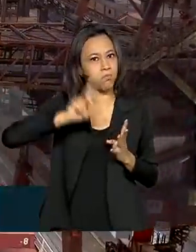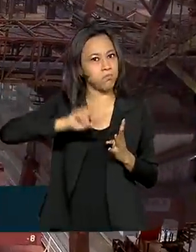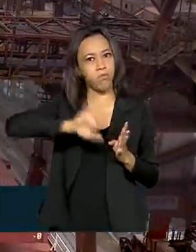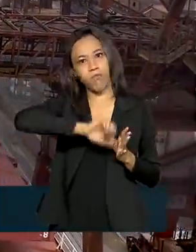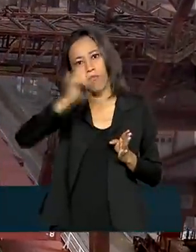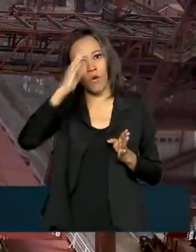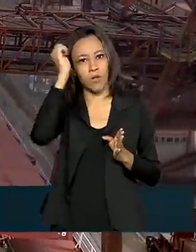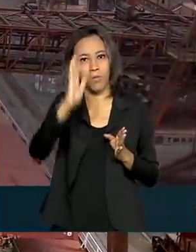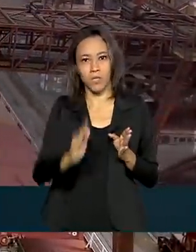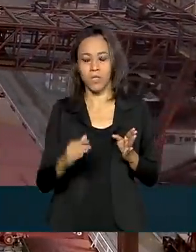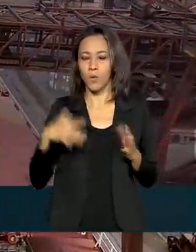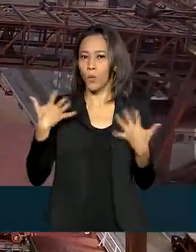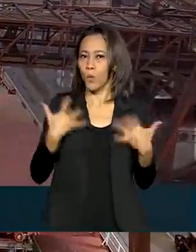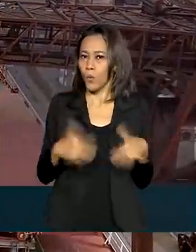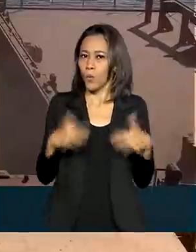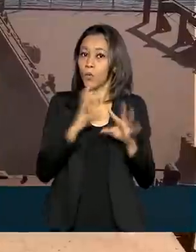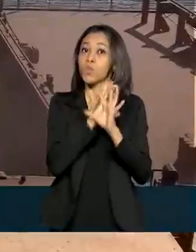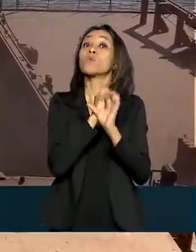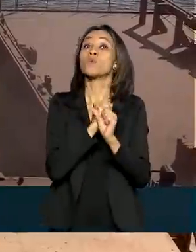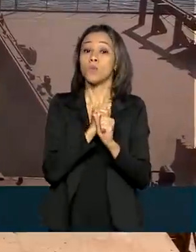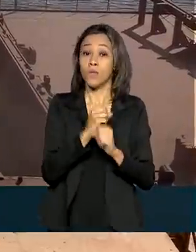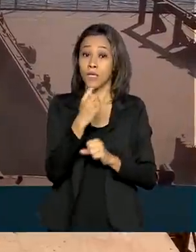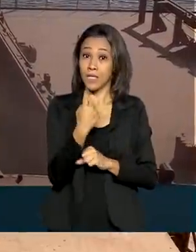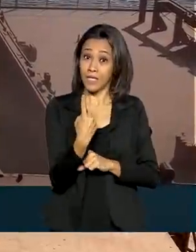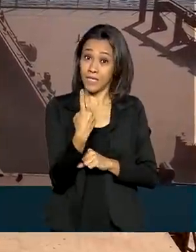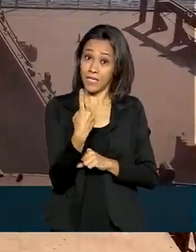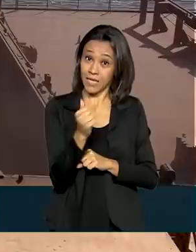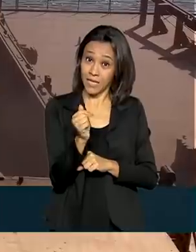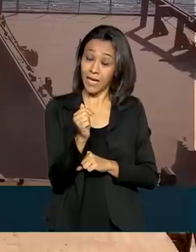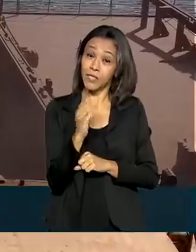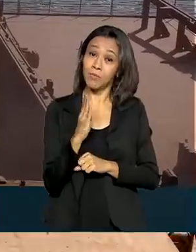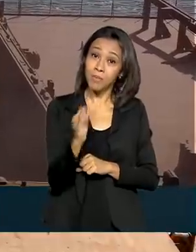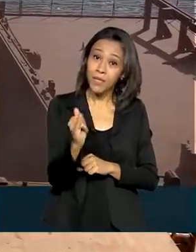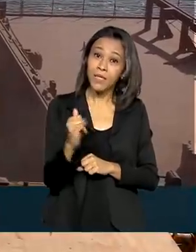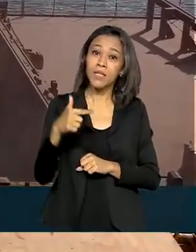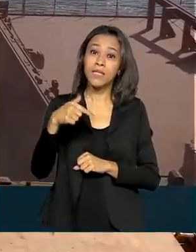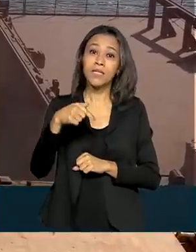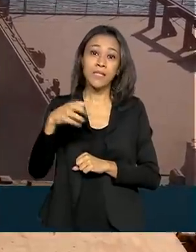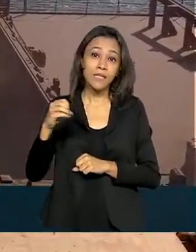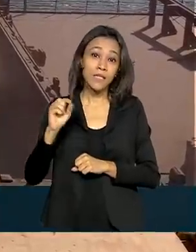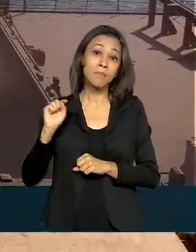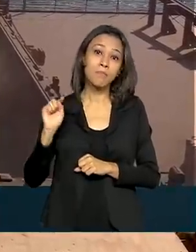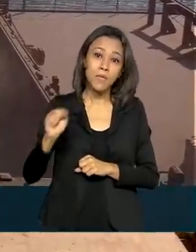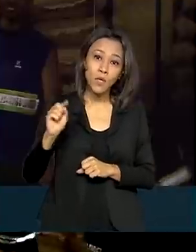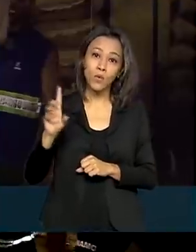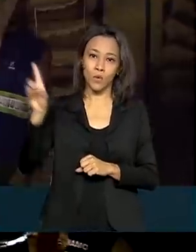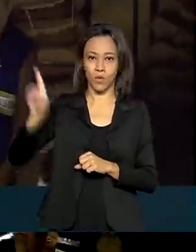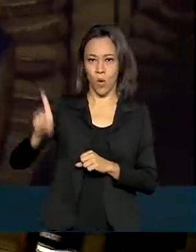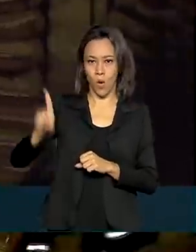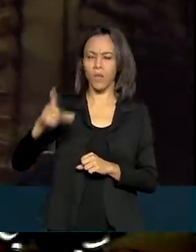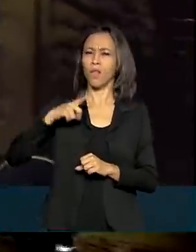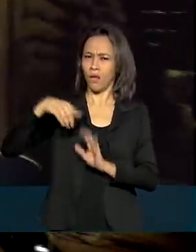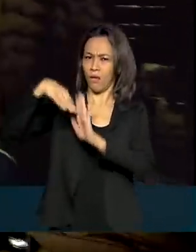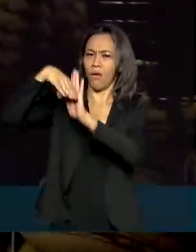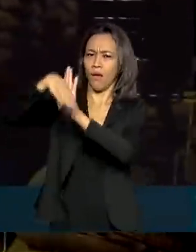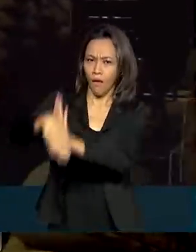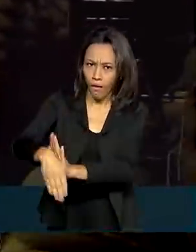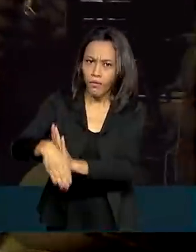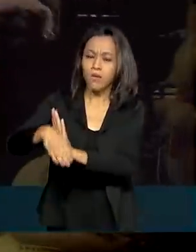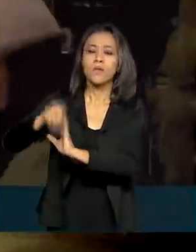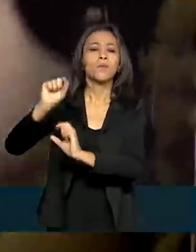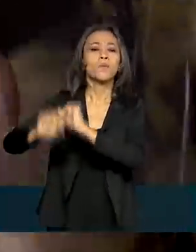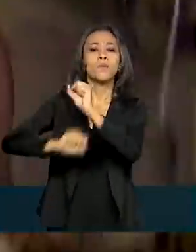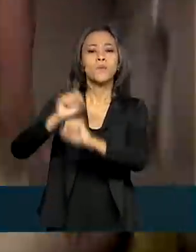vendas ao exterior somaram mais de 17 bilhões e 700 mil dólares. Houve queda nas vendas para